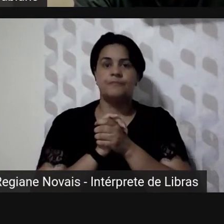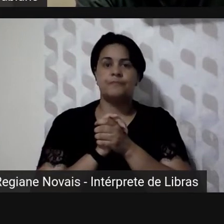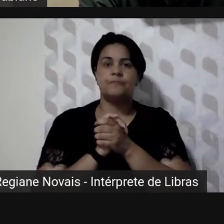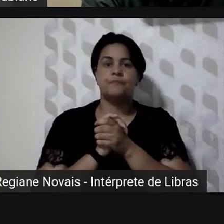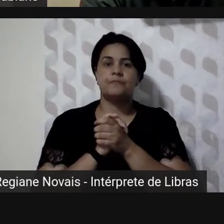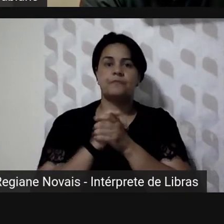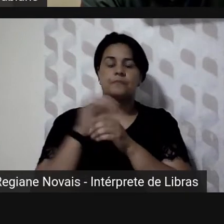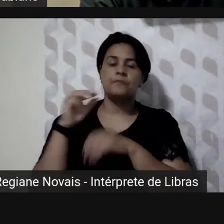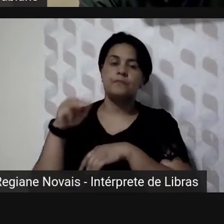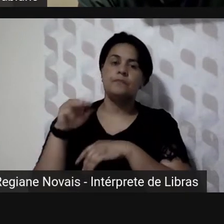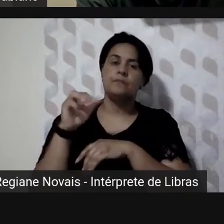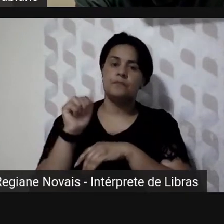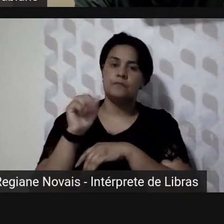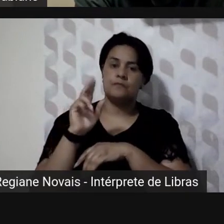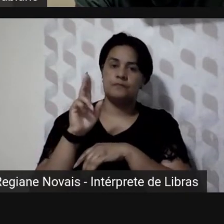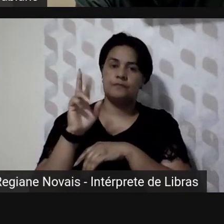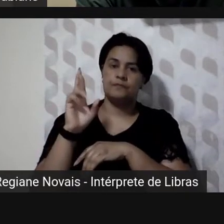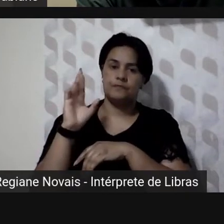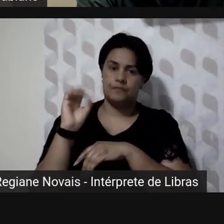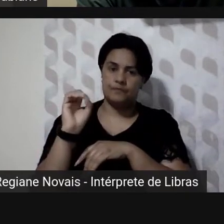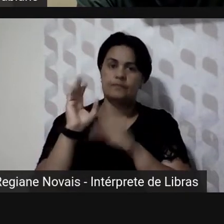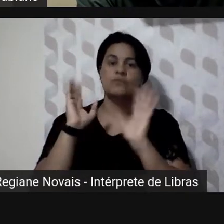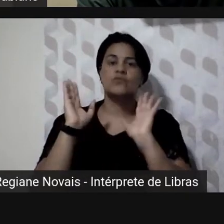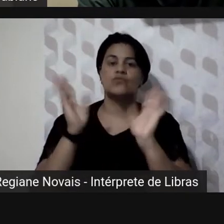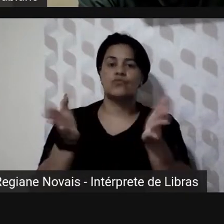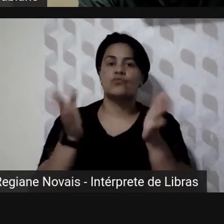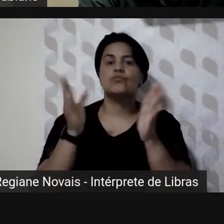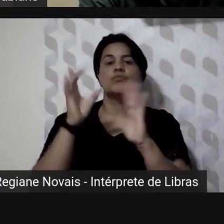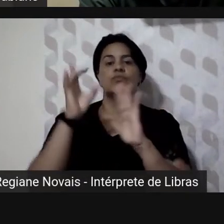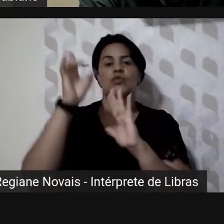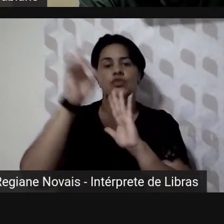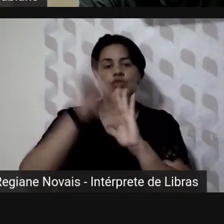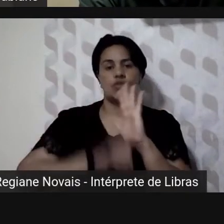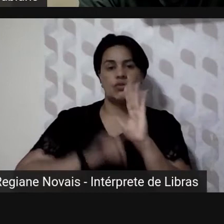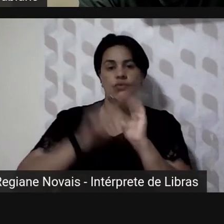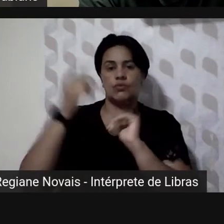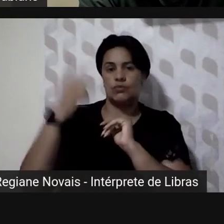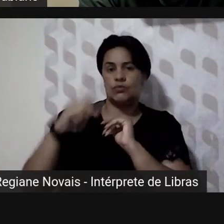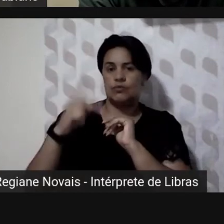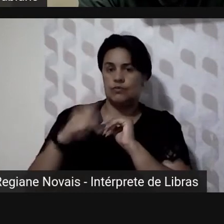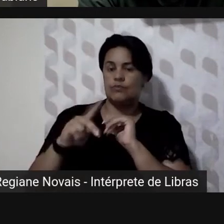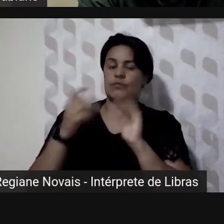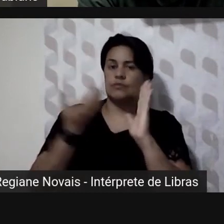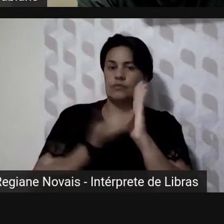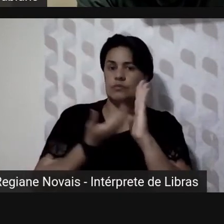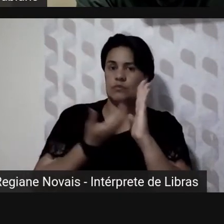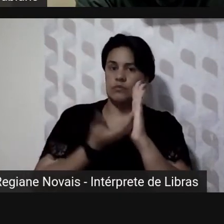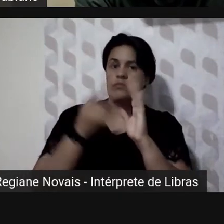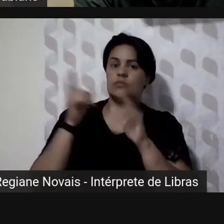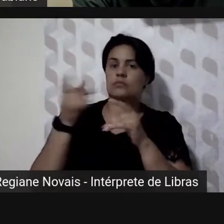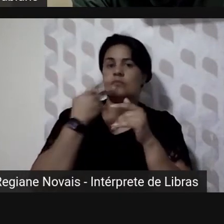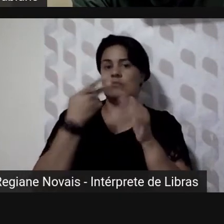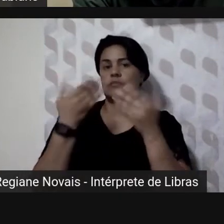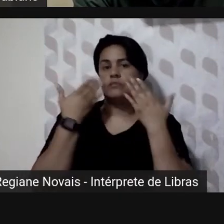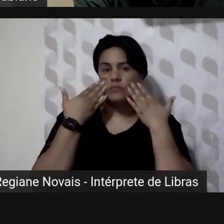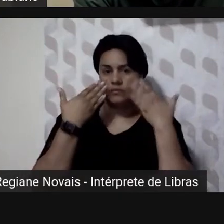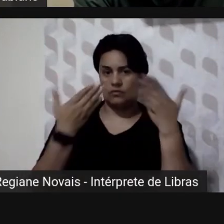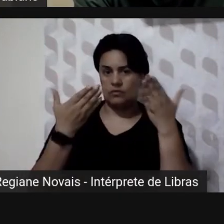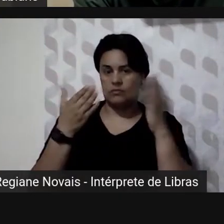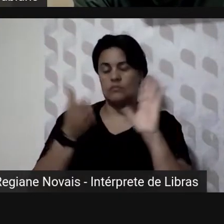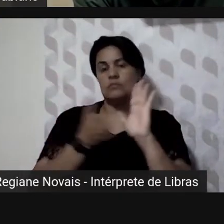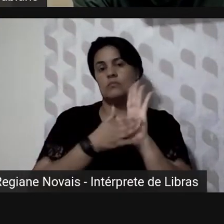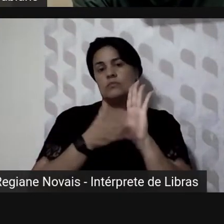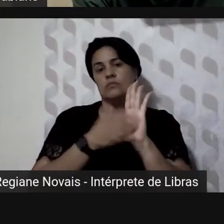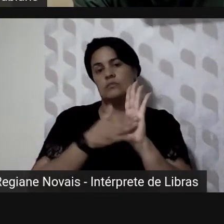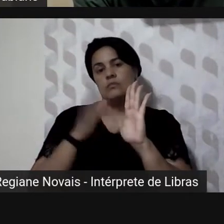diretor de um dos maiores departamentos aqui da Câmara DTEC você discutiu aí na apresentação sobre a proposta a